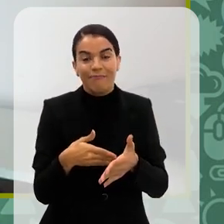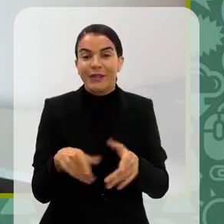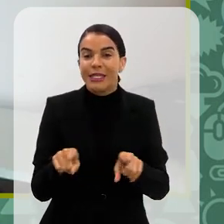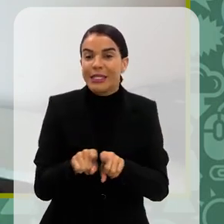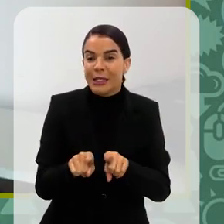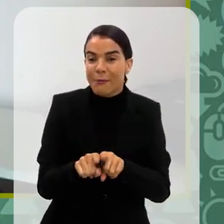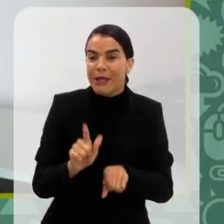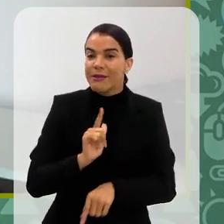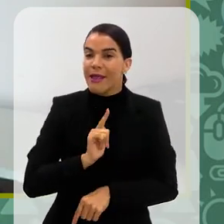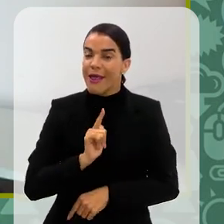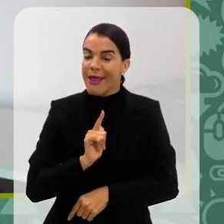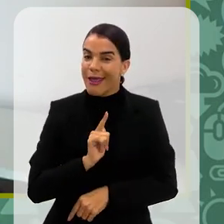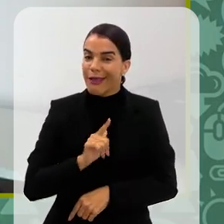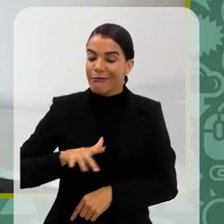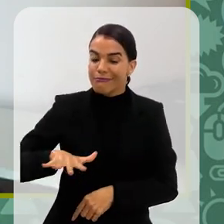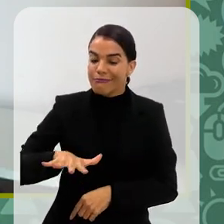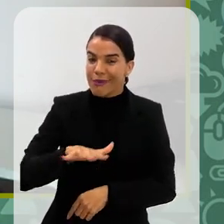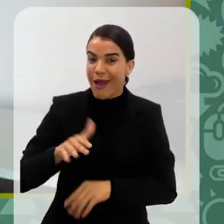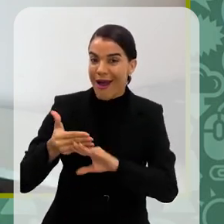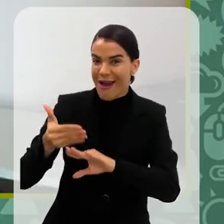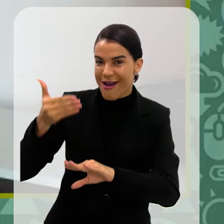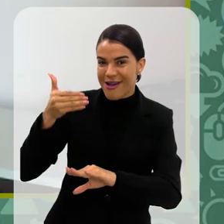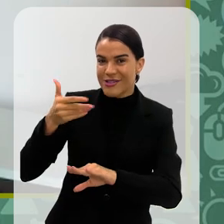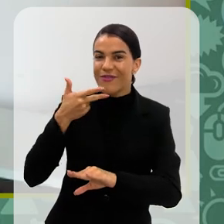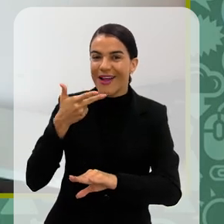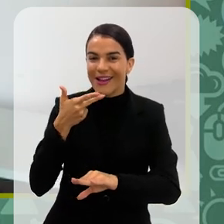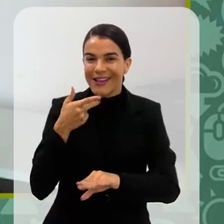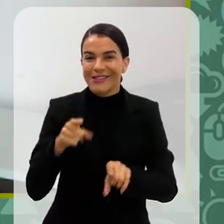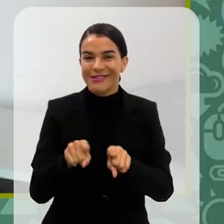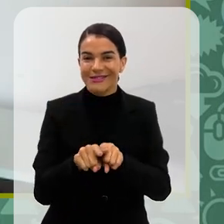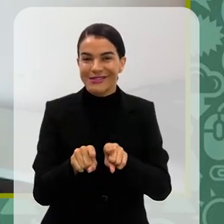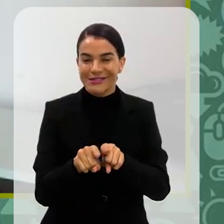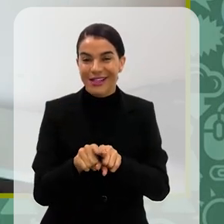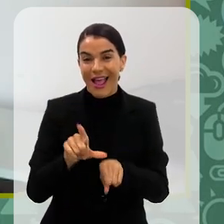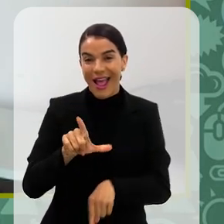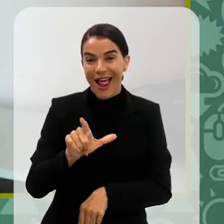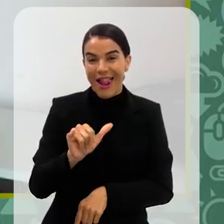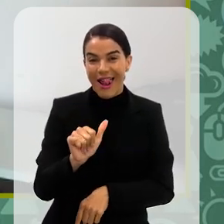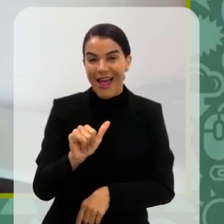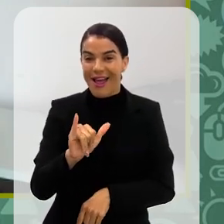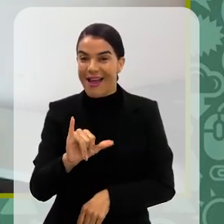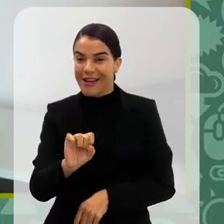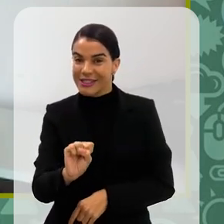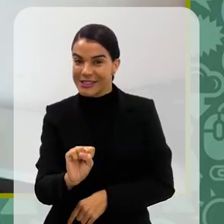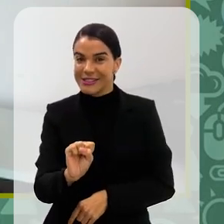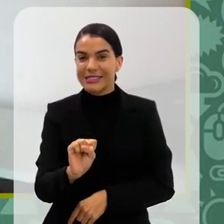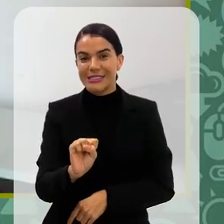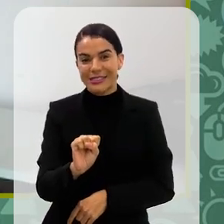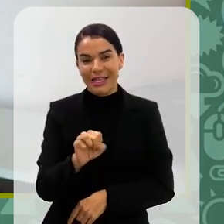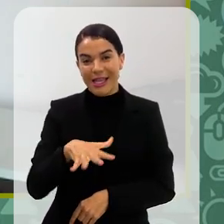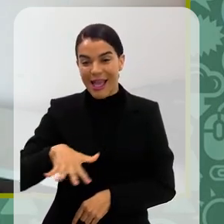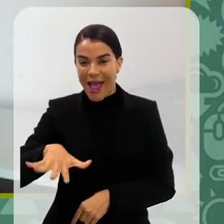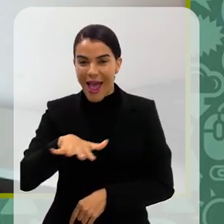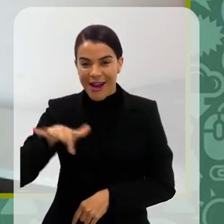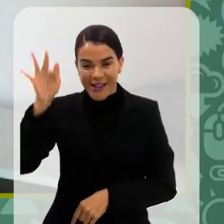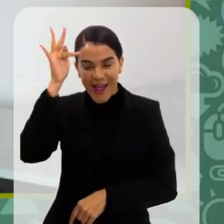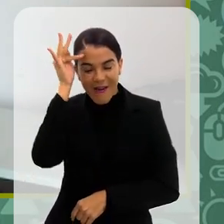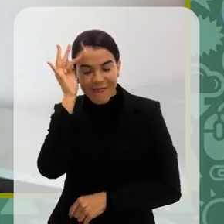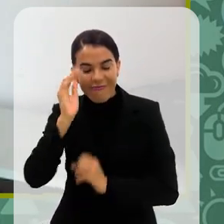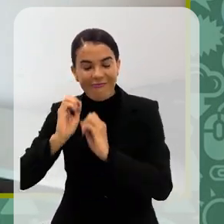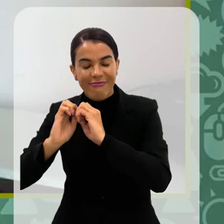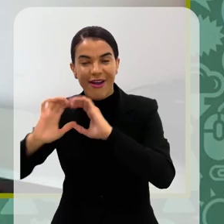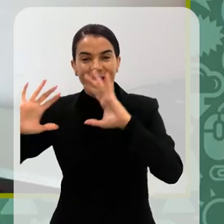E entra muito também na coisa que eu falei, na, provavelmente a Laís, que é do Niche da Fantasia,